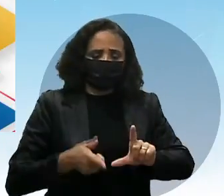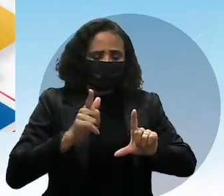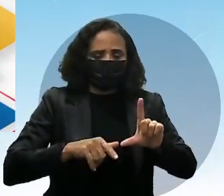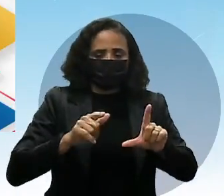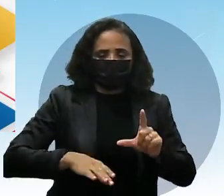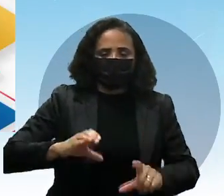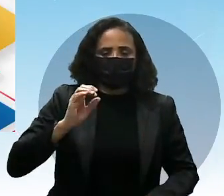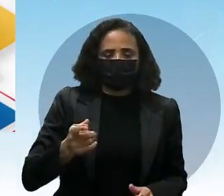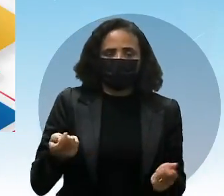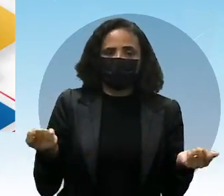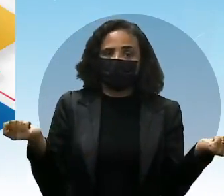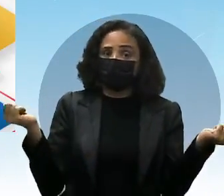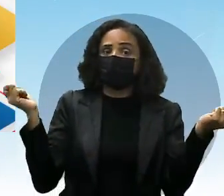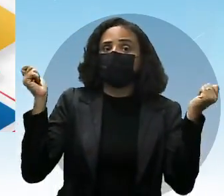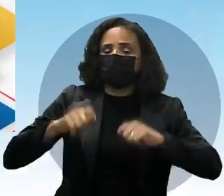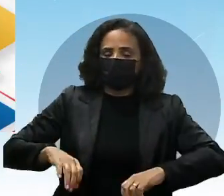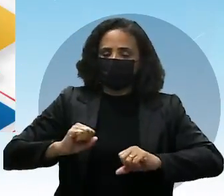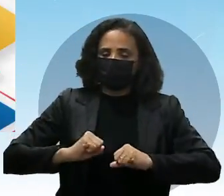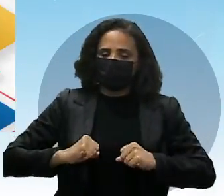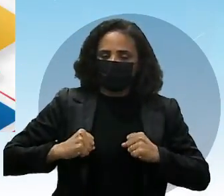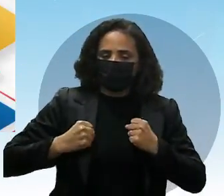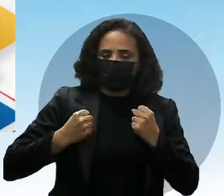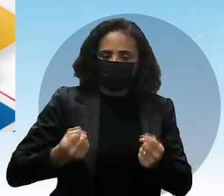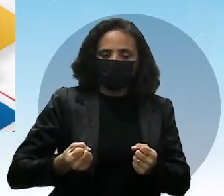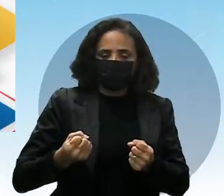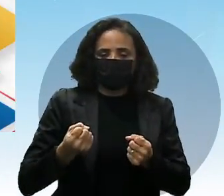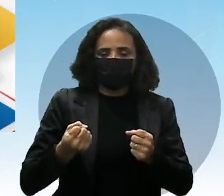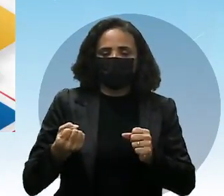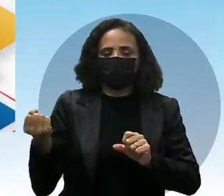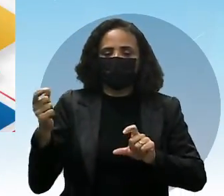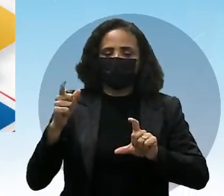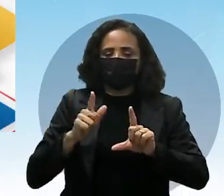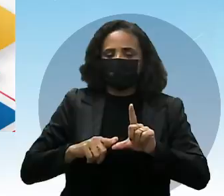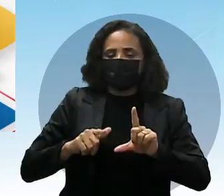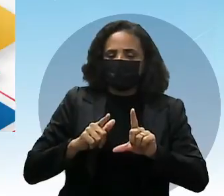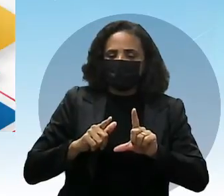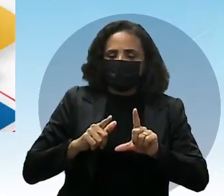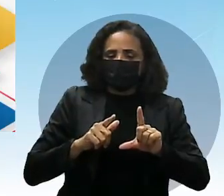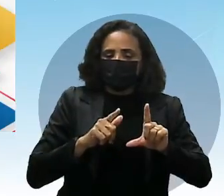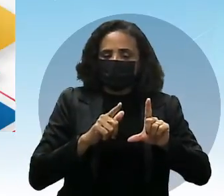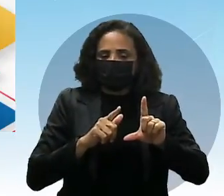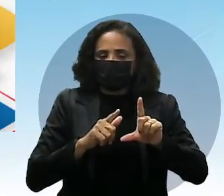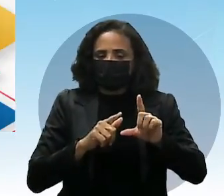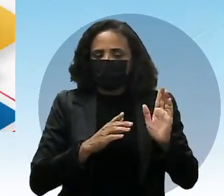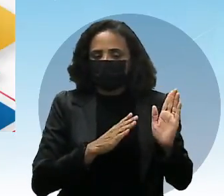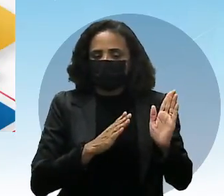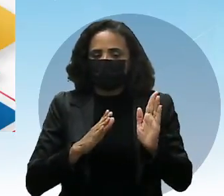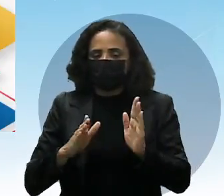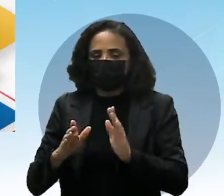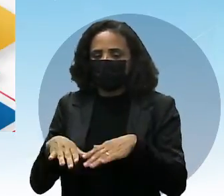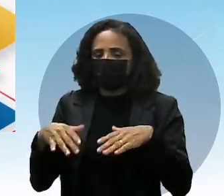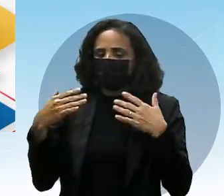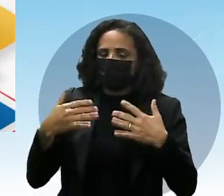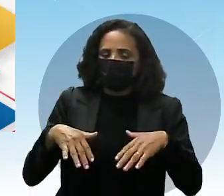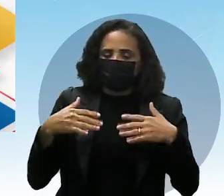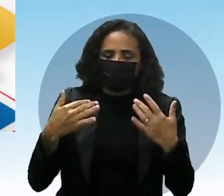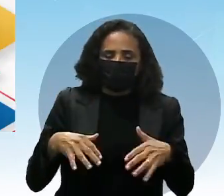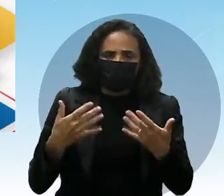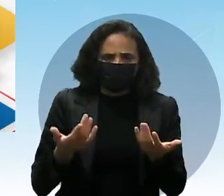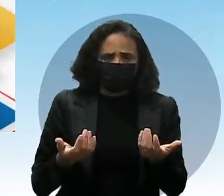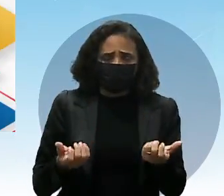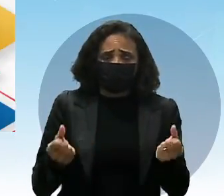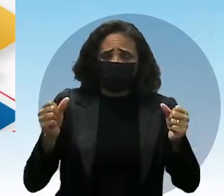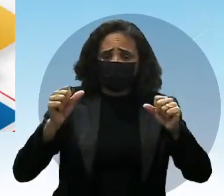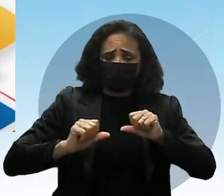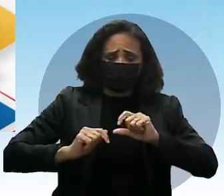mais competente e esforçável que Dilbert Seu colega de trabalho de Camisa Vermelha D, negligente e pouco produtivo em seu local de